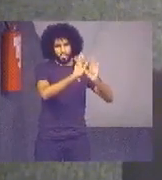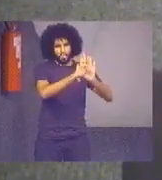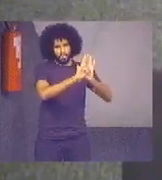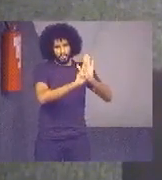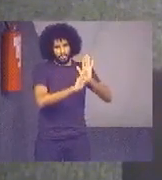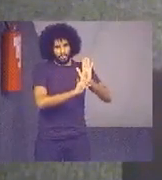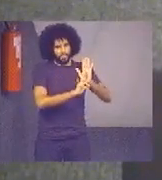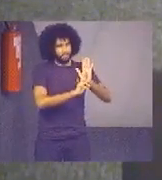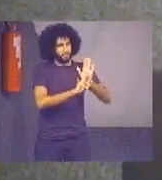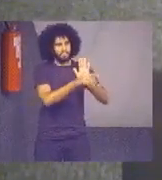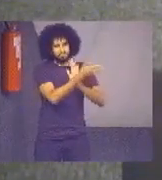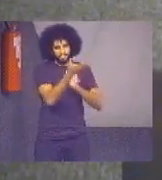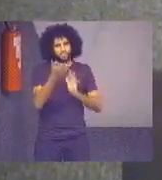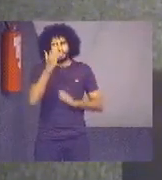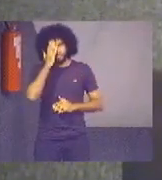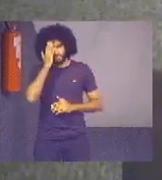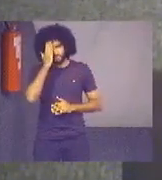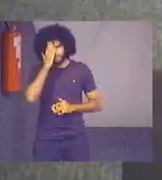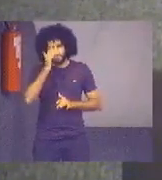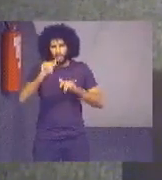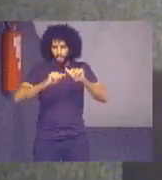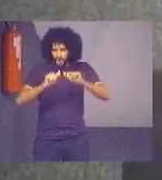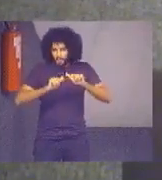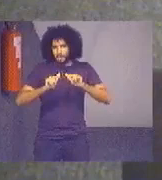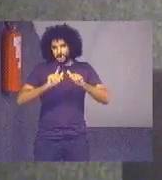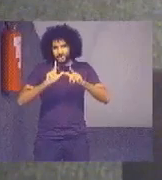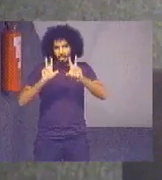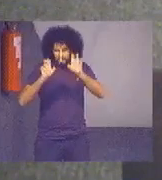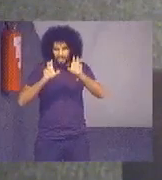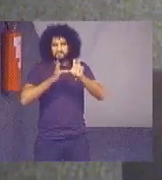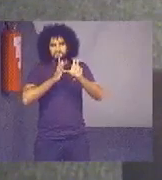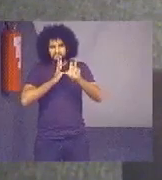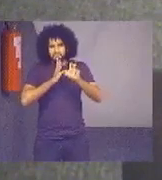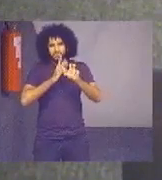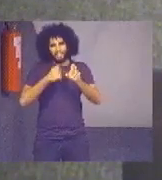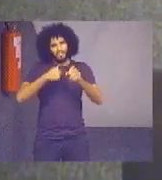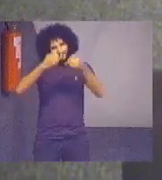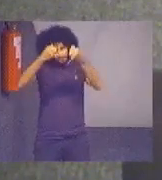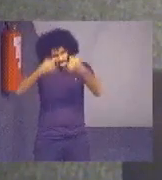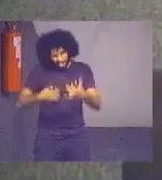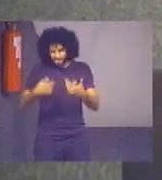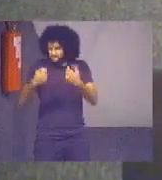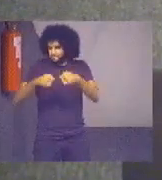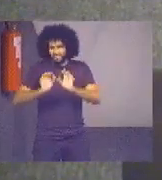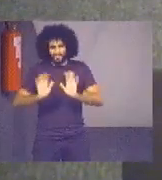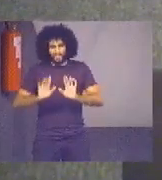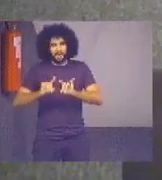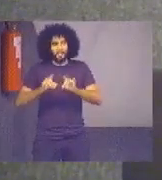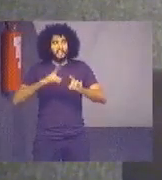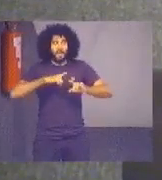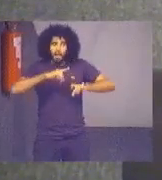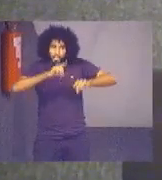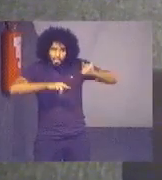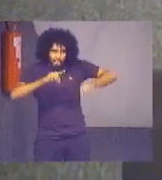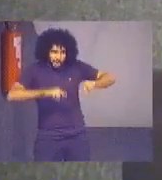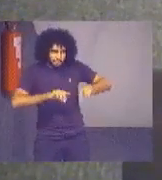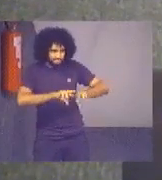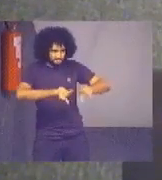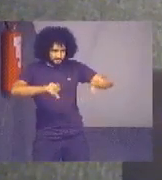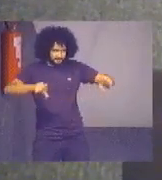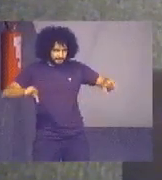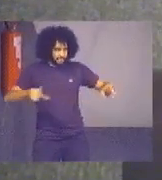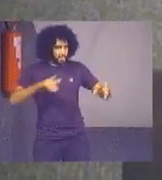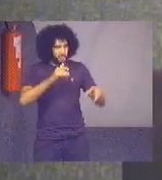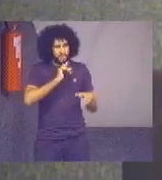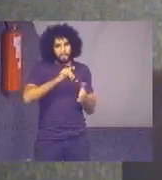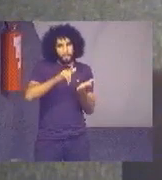vocês sabem, trabalho nesse assunto, não preciso falar, mas é bem diversificado. Então, vem de papel,